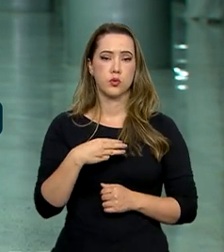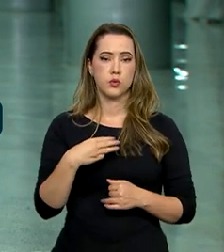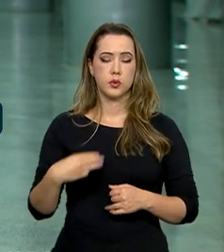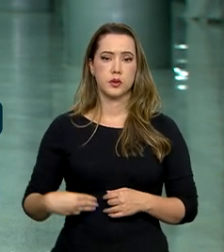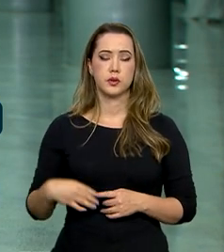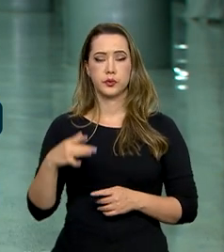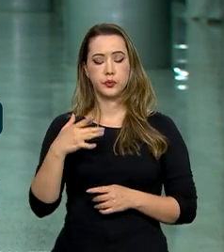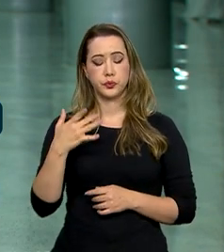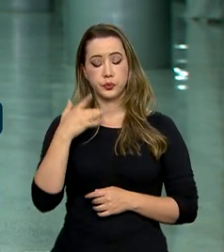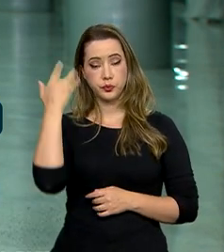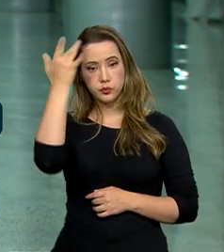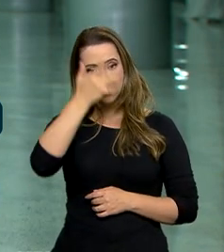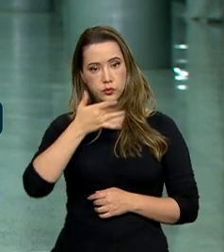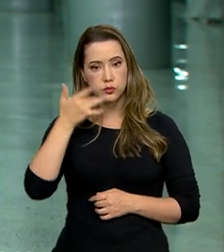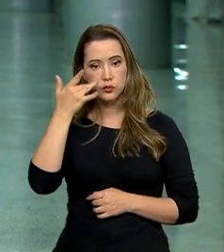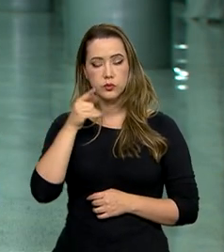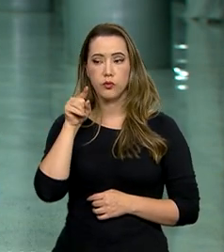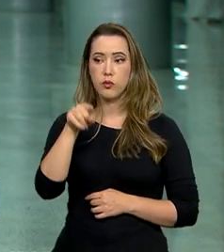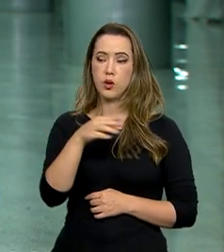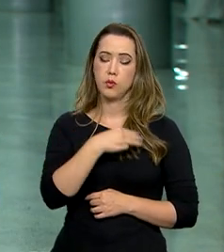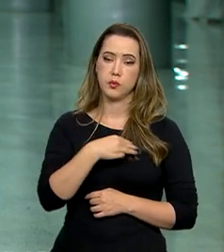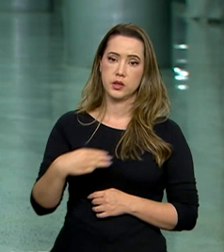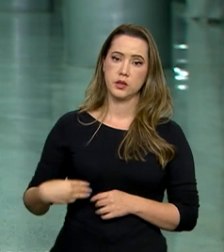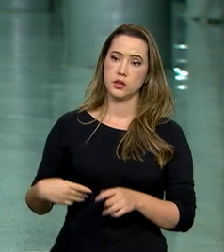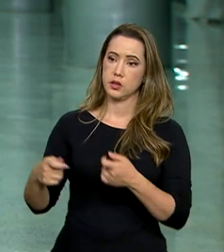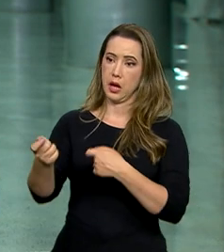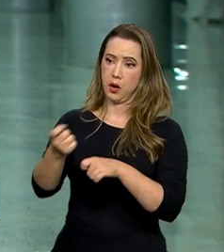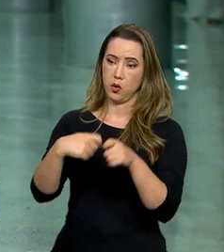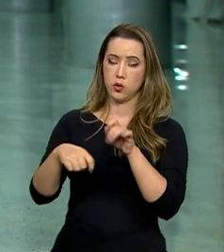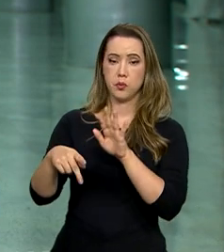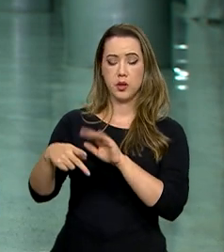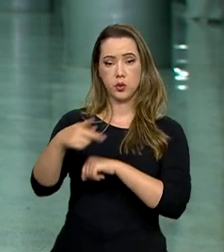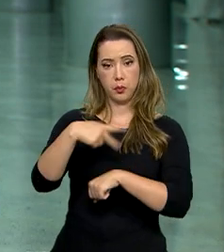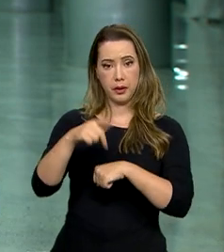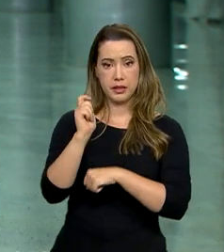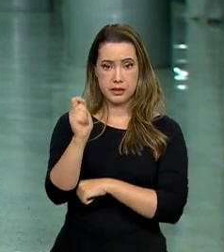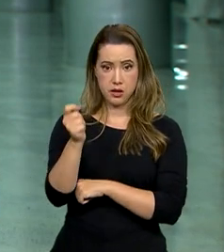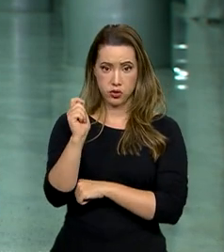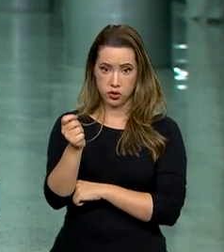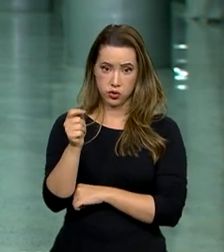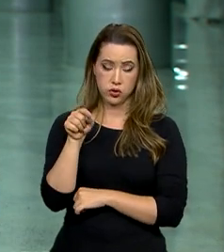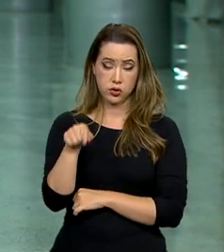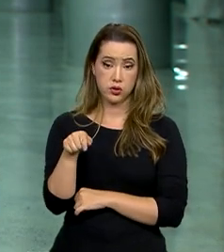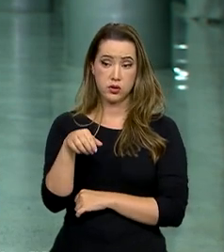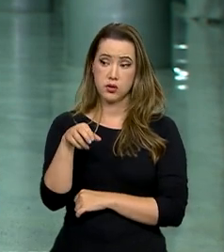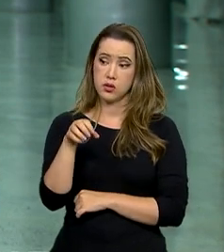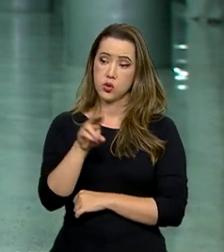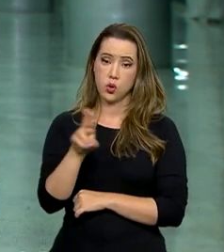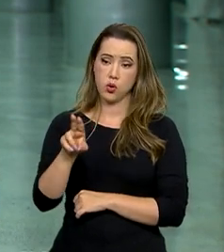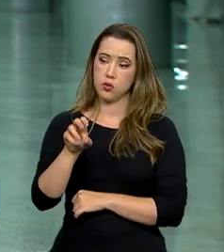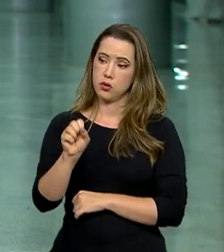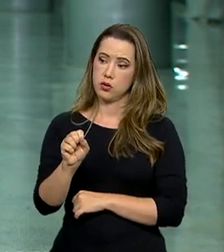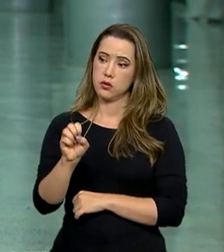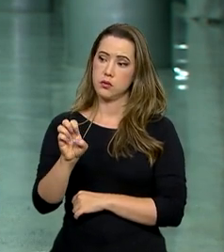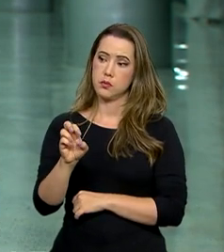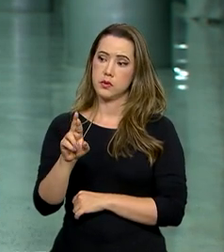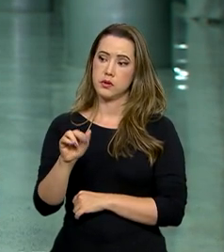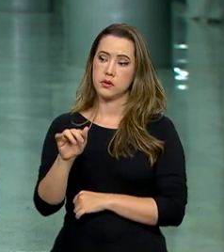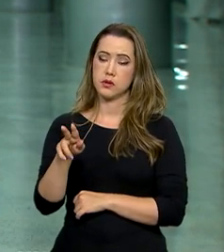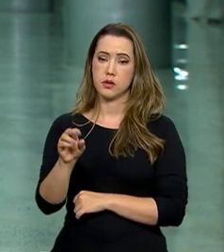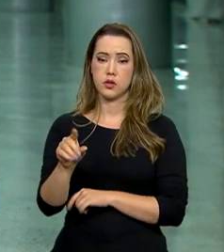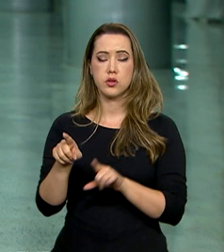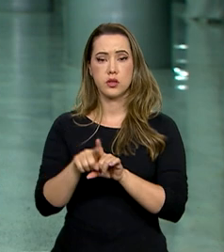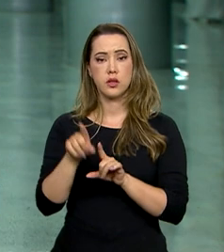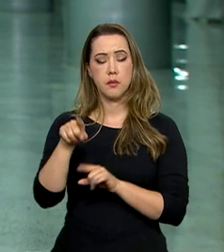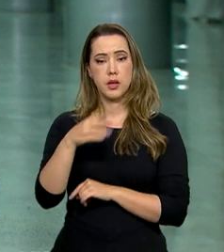Fernando Haddad, o ministro da Economia Argentina, Sérgio Massa, que também é candidato à presidência,